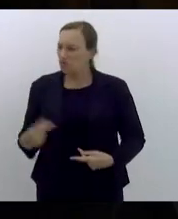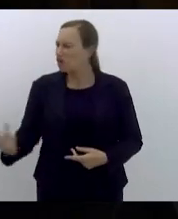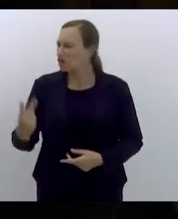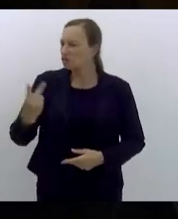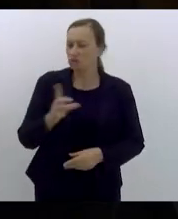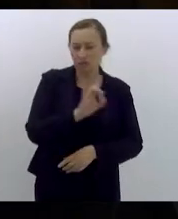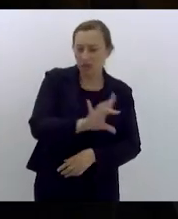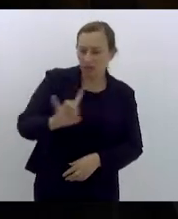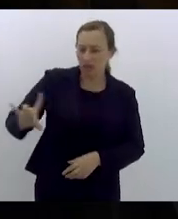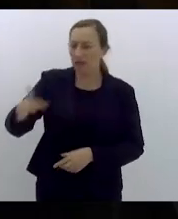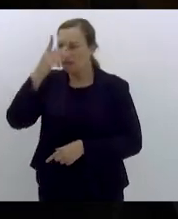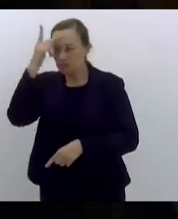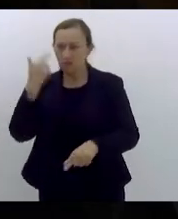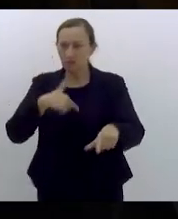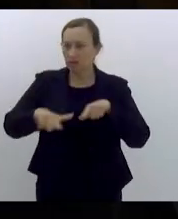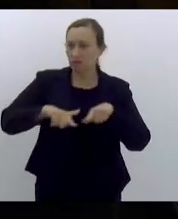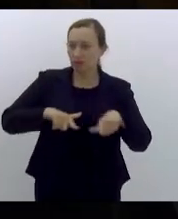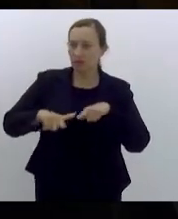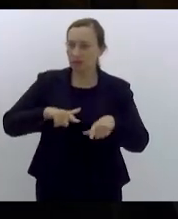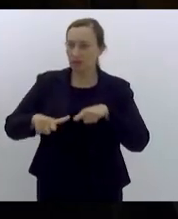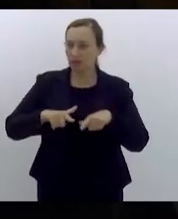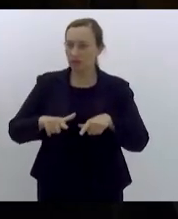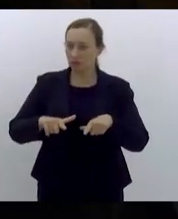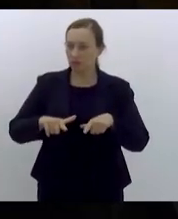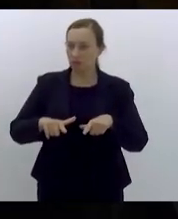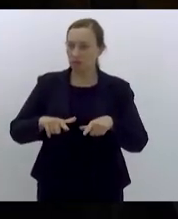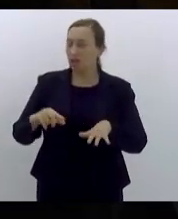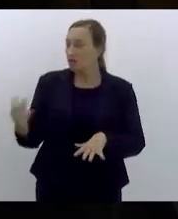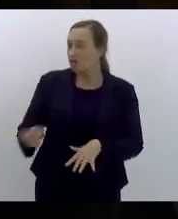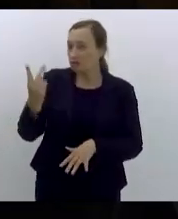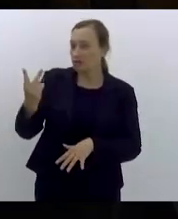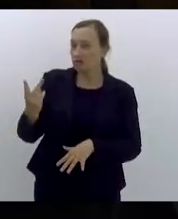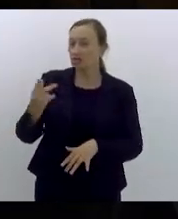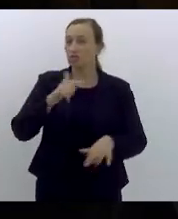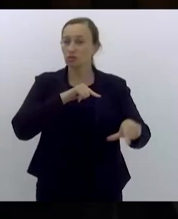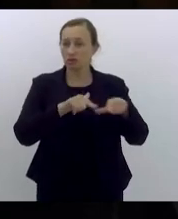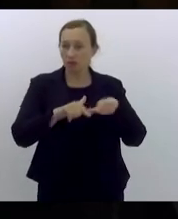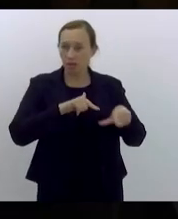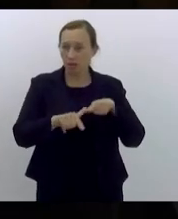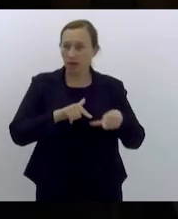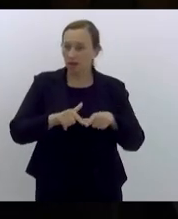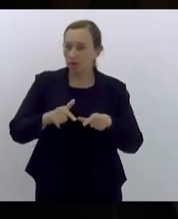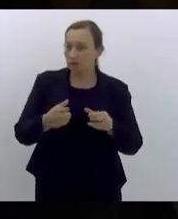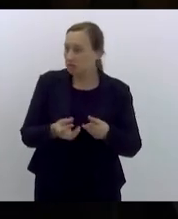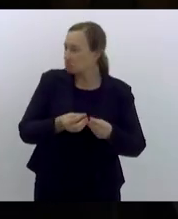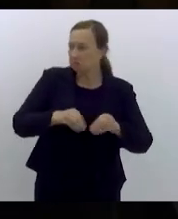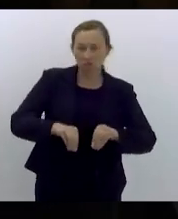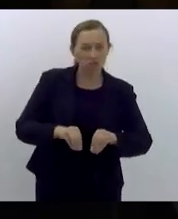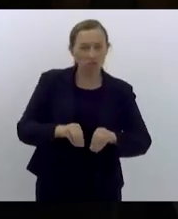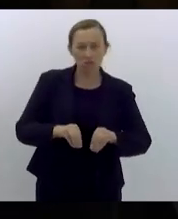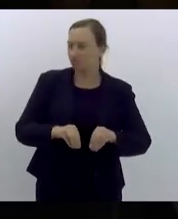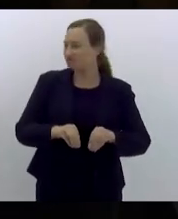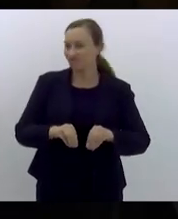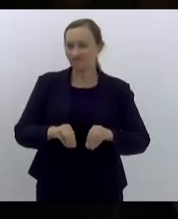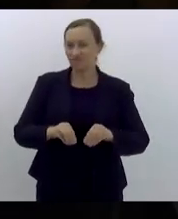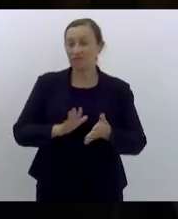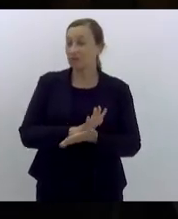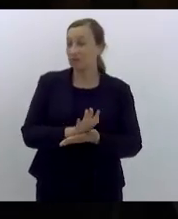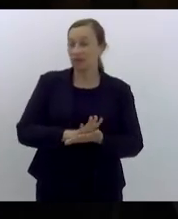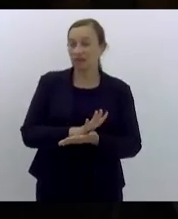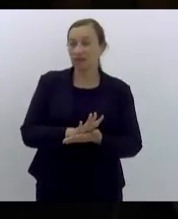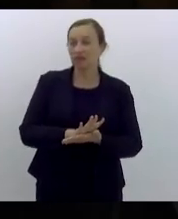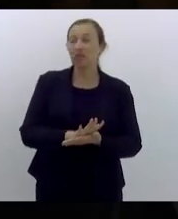trabalhadora e cada trabalhadora na sua individualidade para que valorizando o trabalho e sem prejuízo da aparente contradição